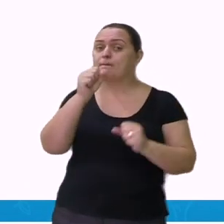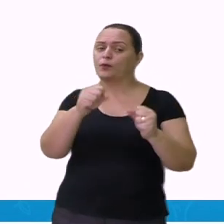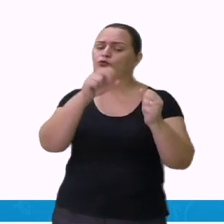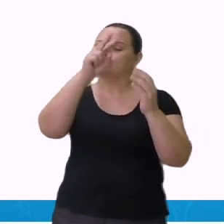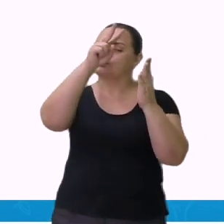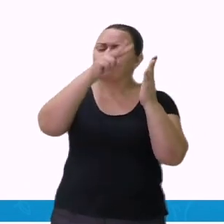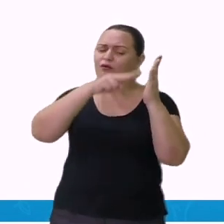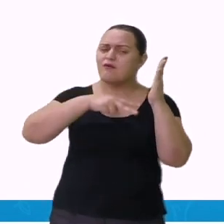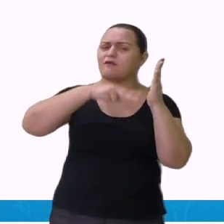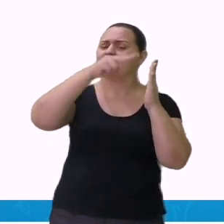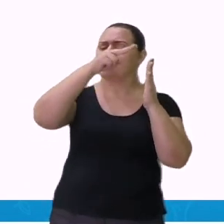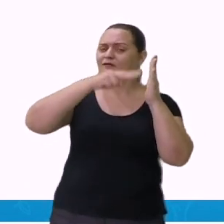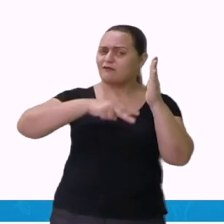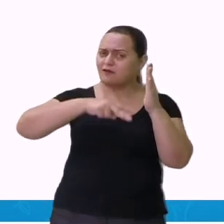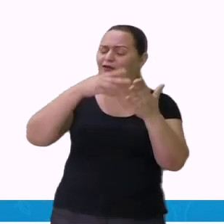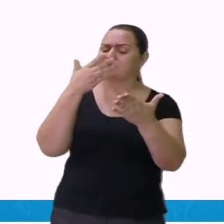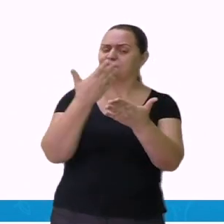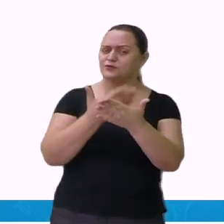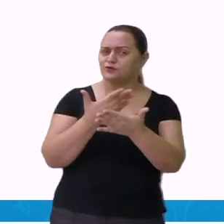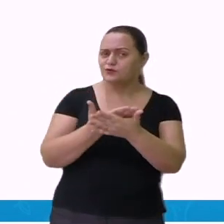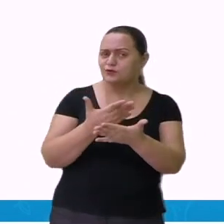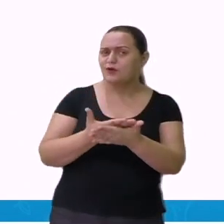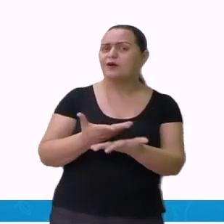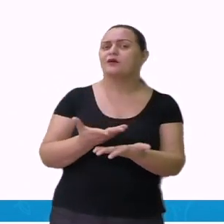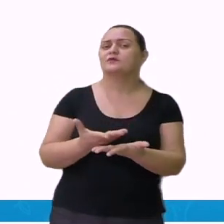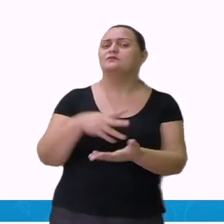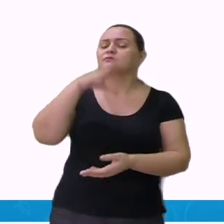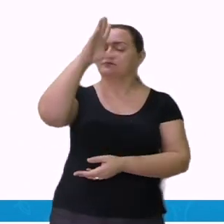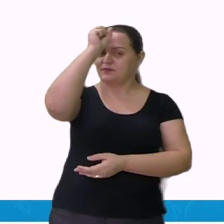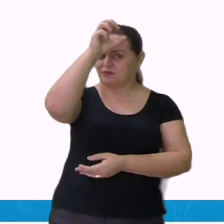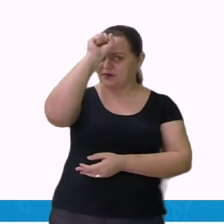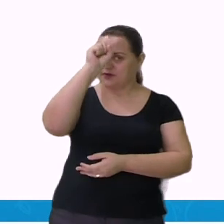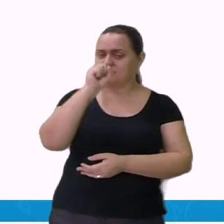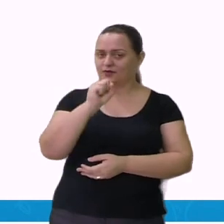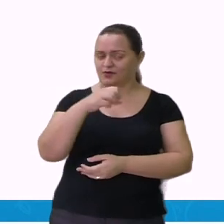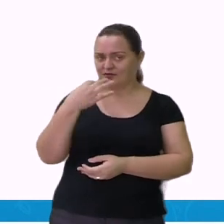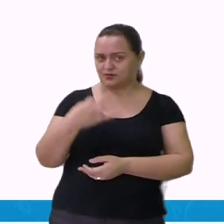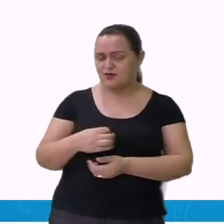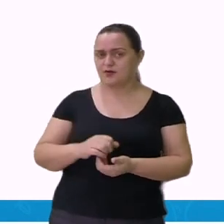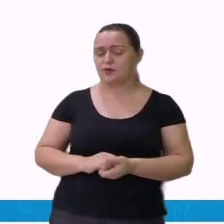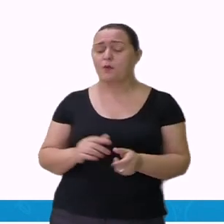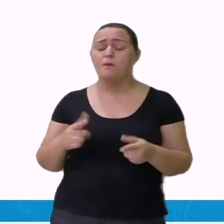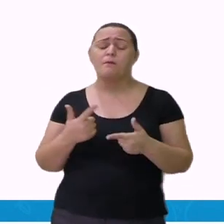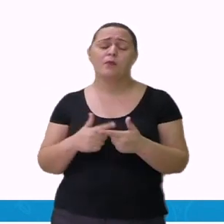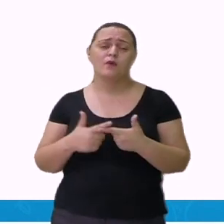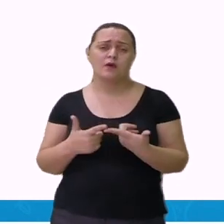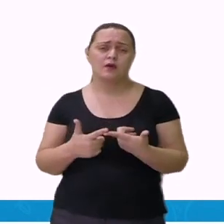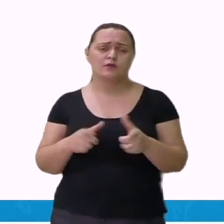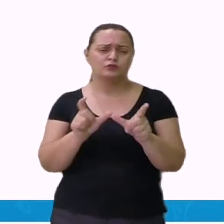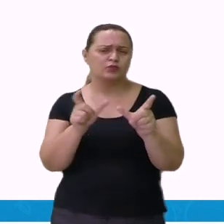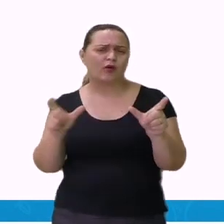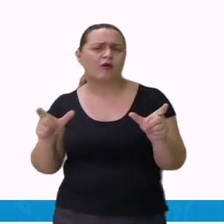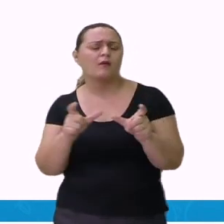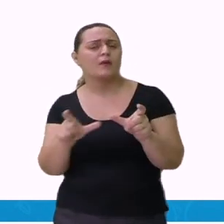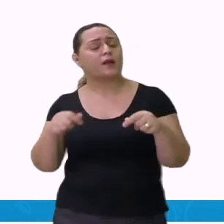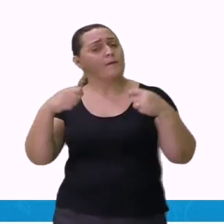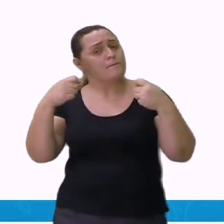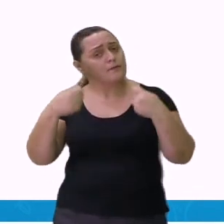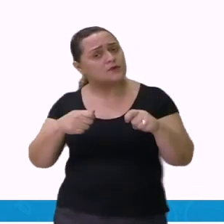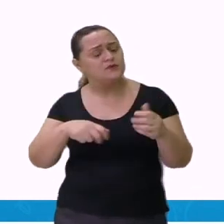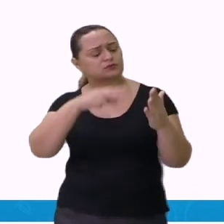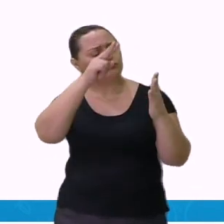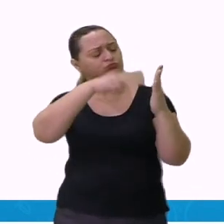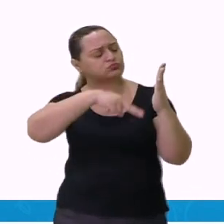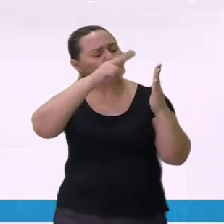aprendendo. Lembrando que gramática requer muita leitura e estudo,